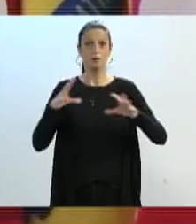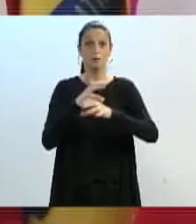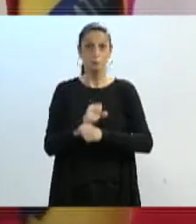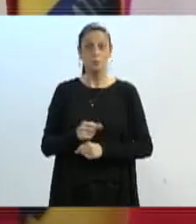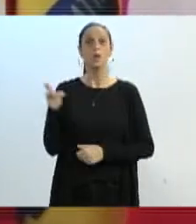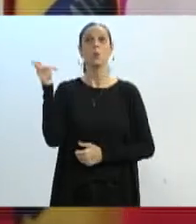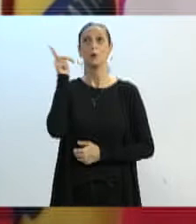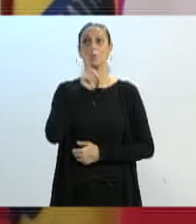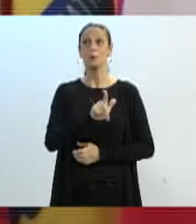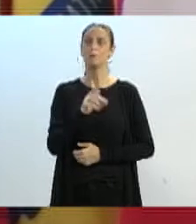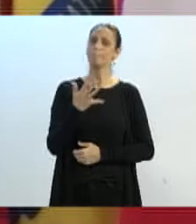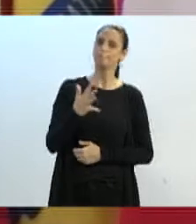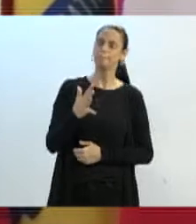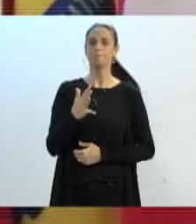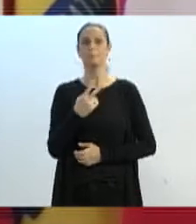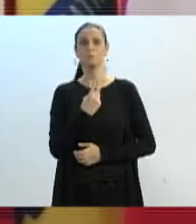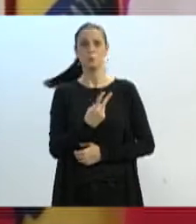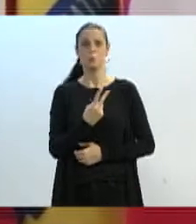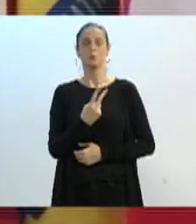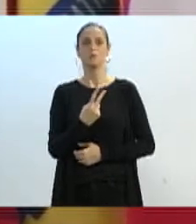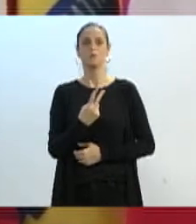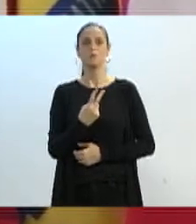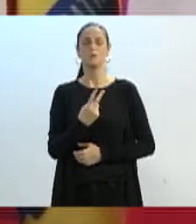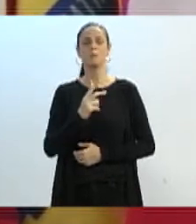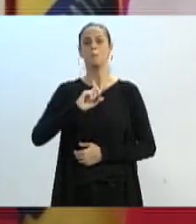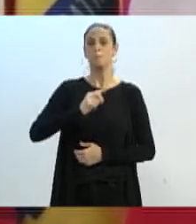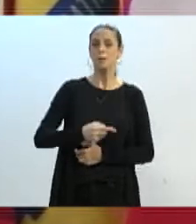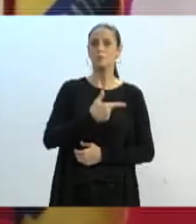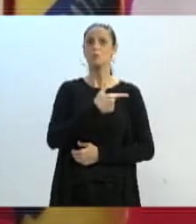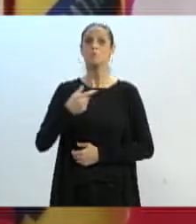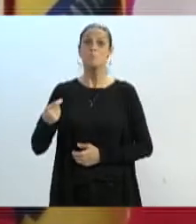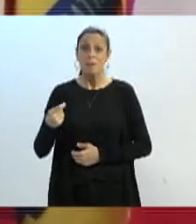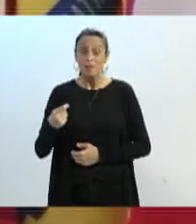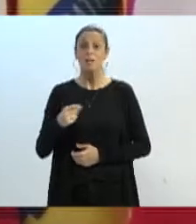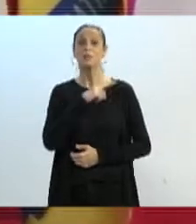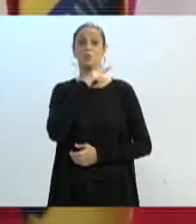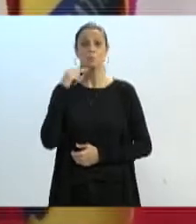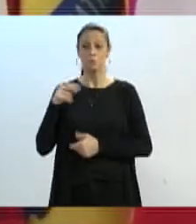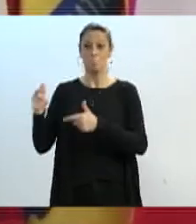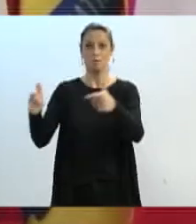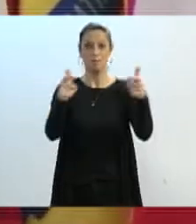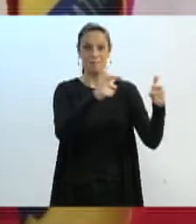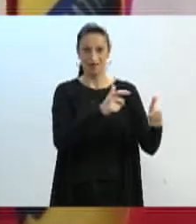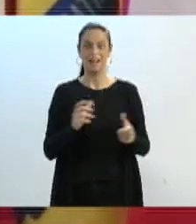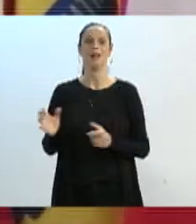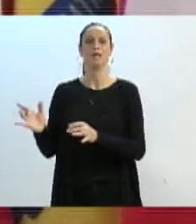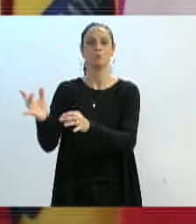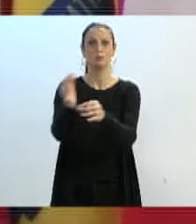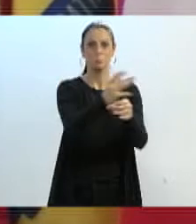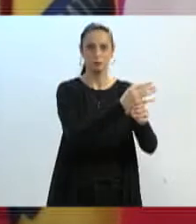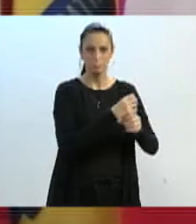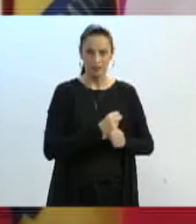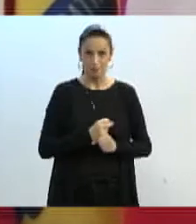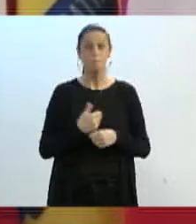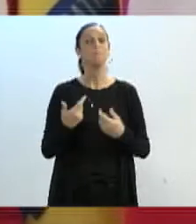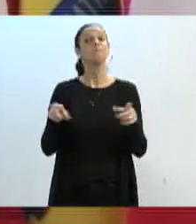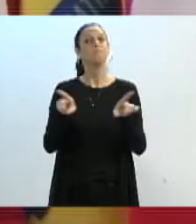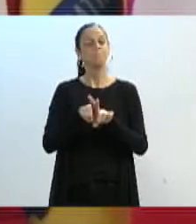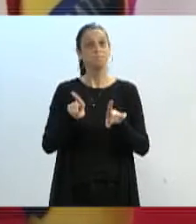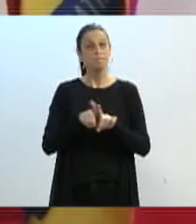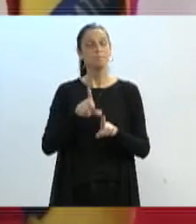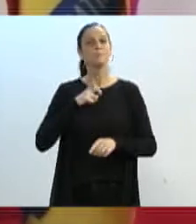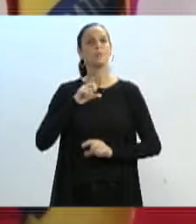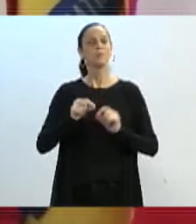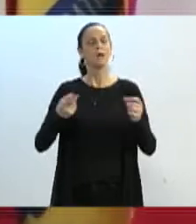por volta de uns 2.200 absorventes nos pontos de coleta. Além disso, a gente teve também uma